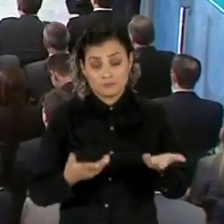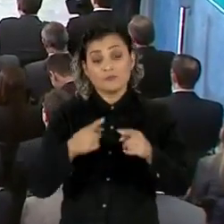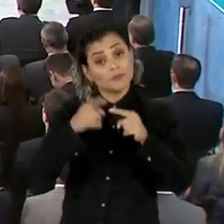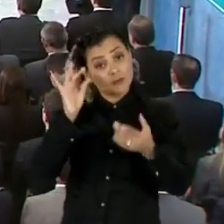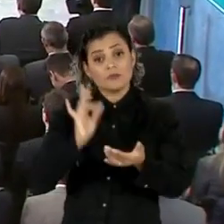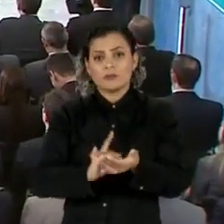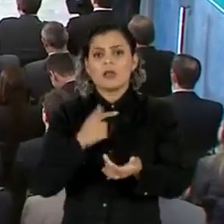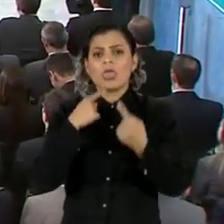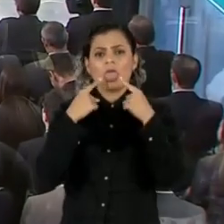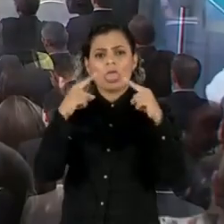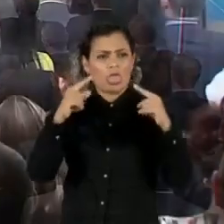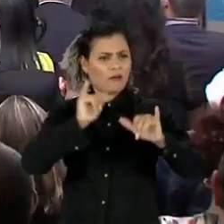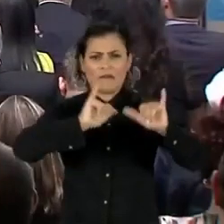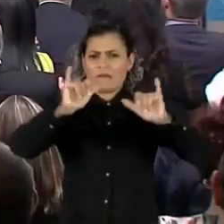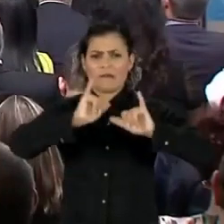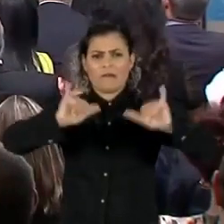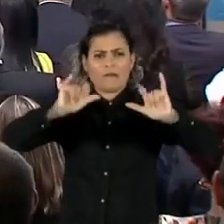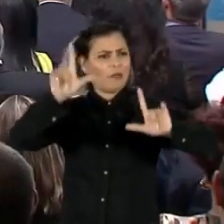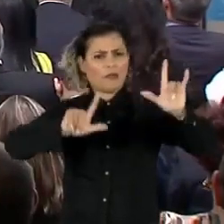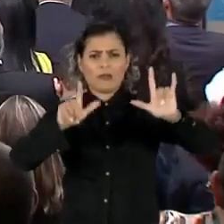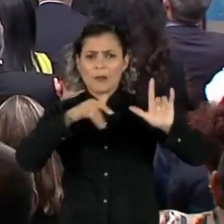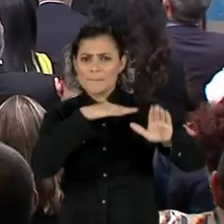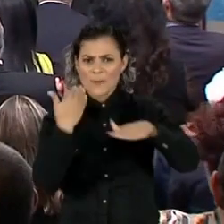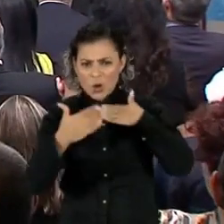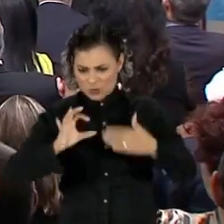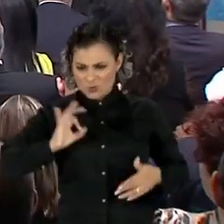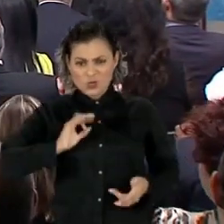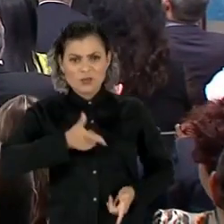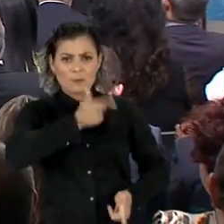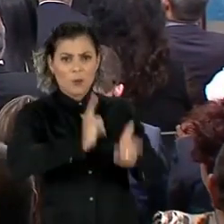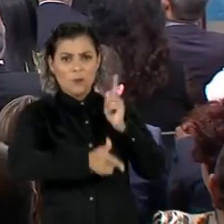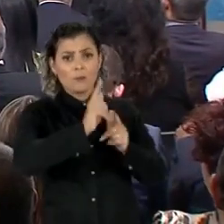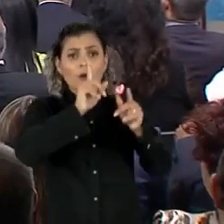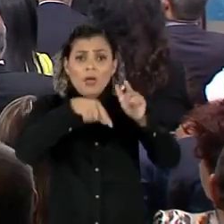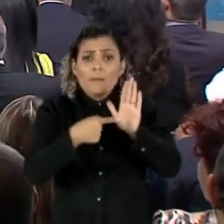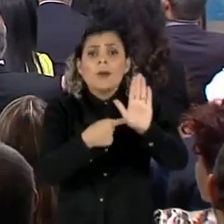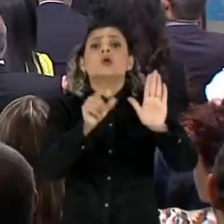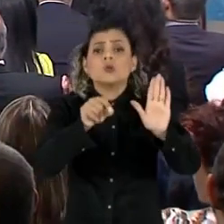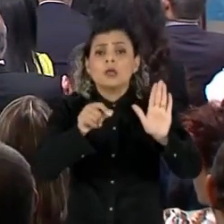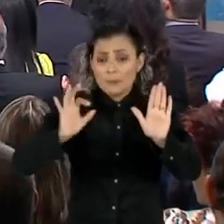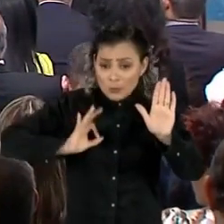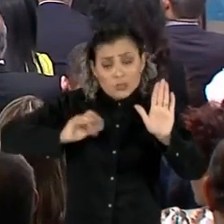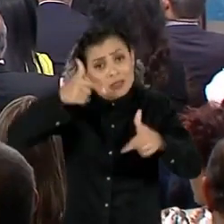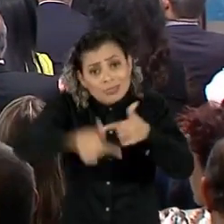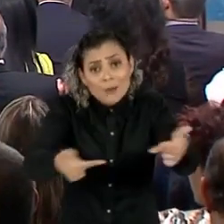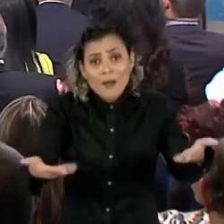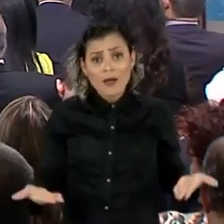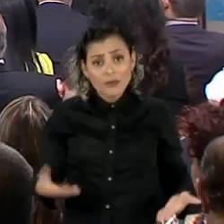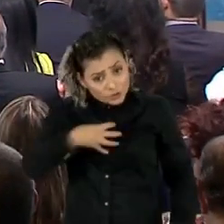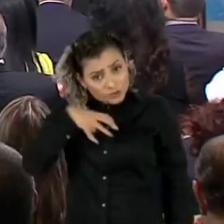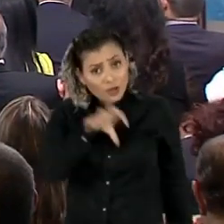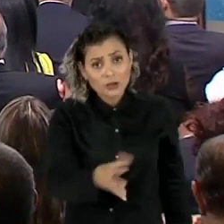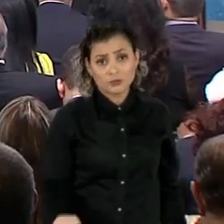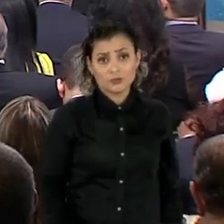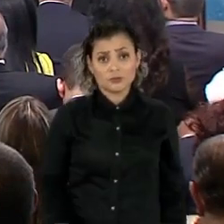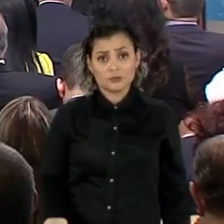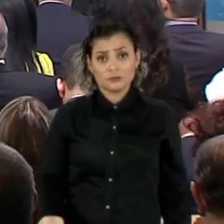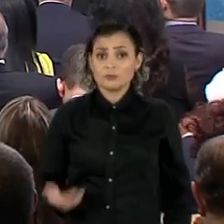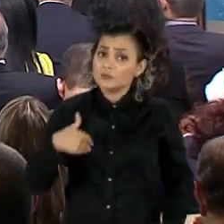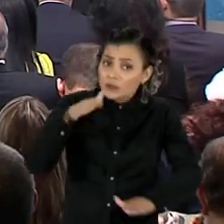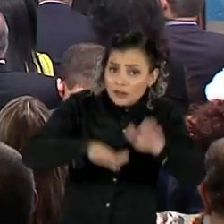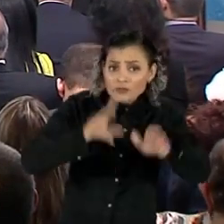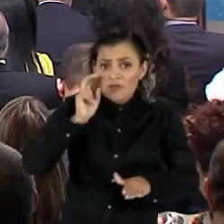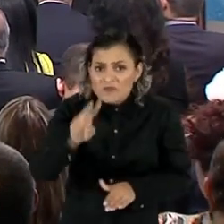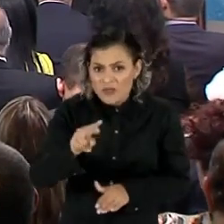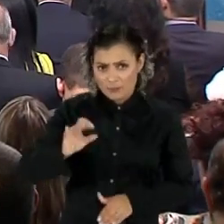criticou a imprensa e disse que as mortes causadas por policiais são um sinal de que os agentes trabalham. Muitas vezes a gente vê que